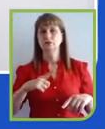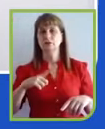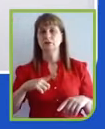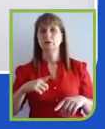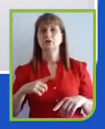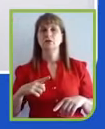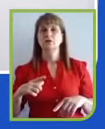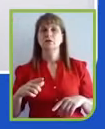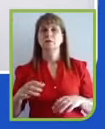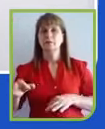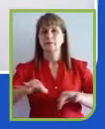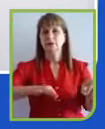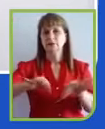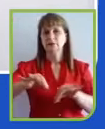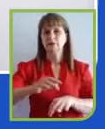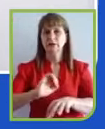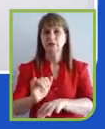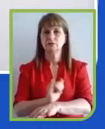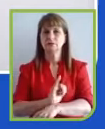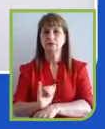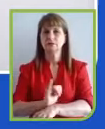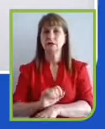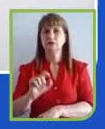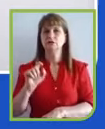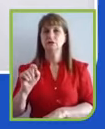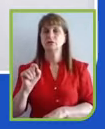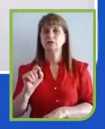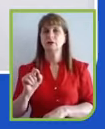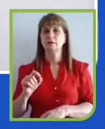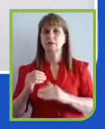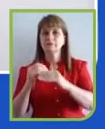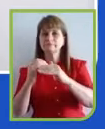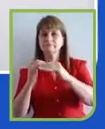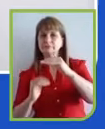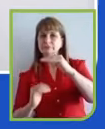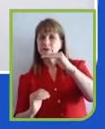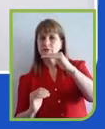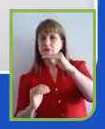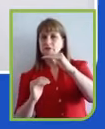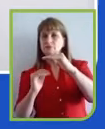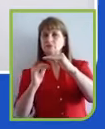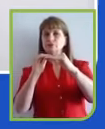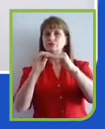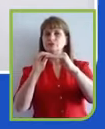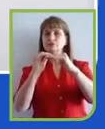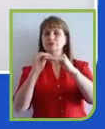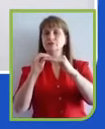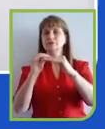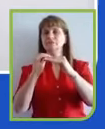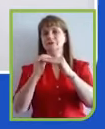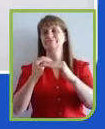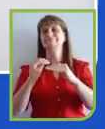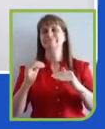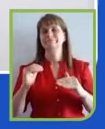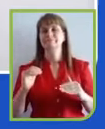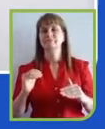redução das desigualdades, combate mudanças climáticas e combate a corrupção e a valorização dessa Agenda 2030.